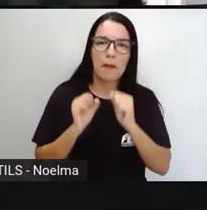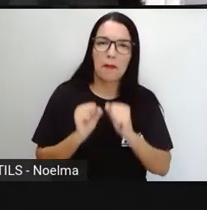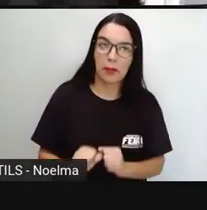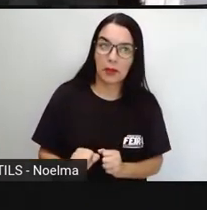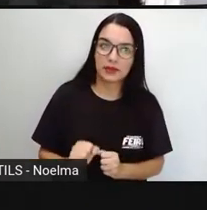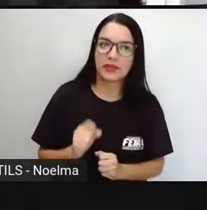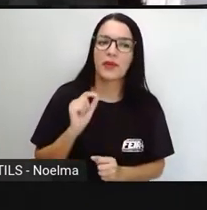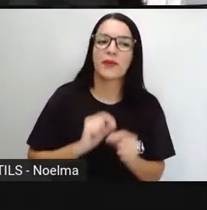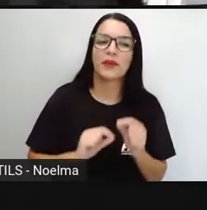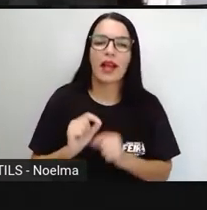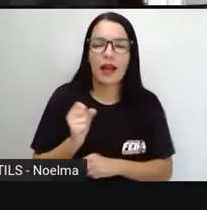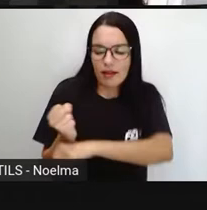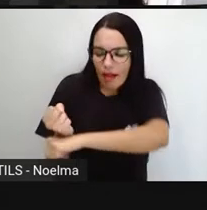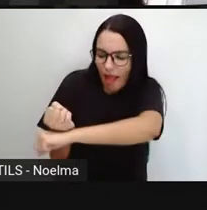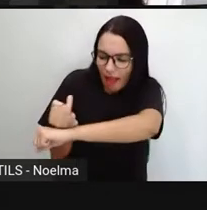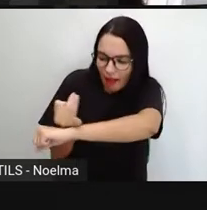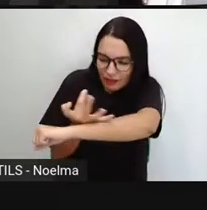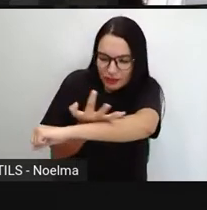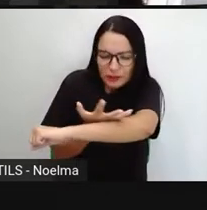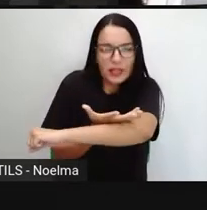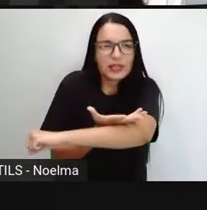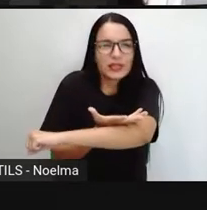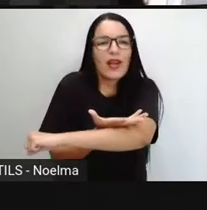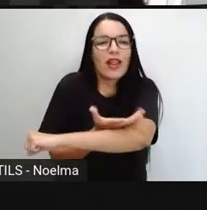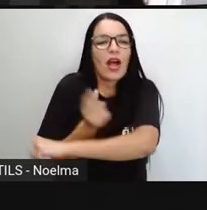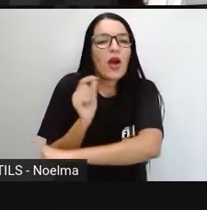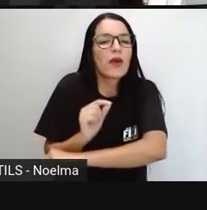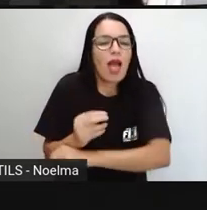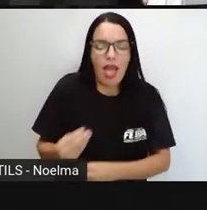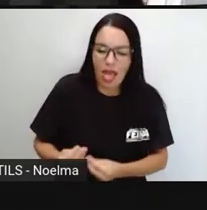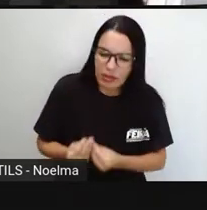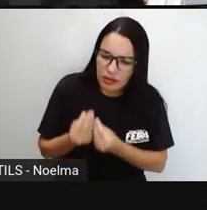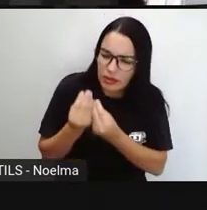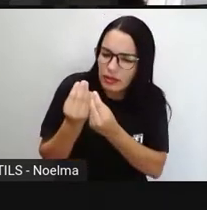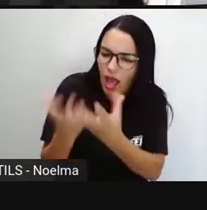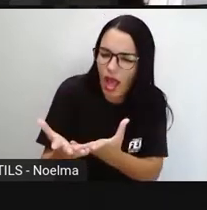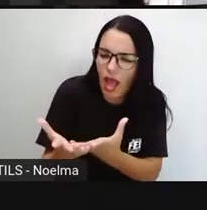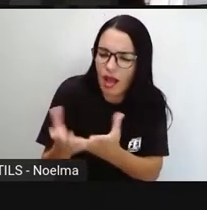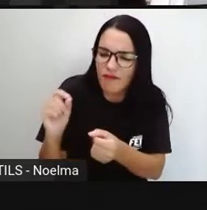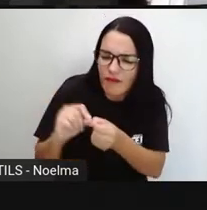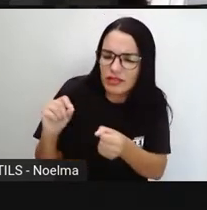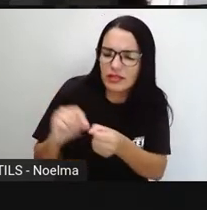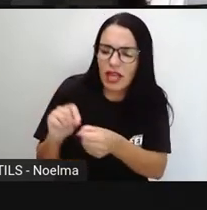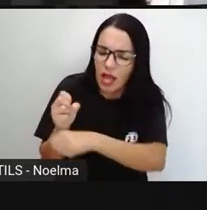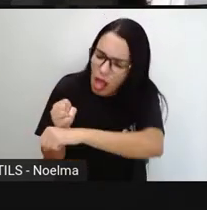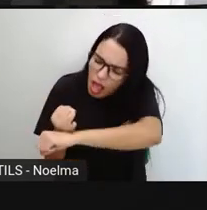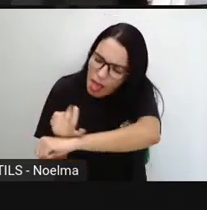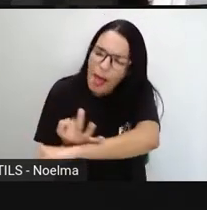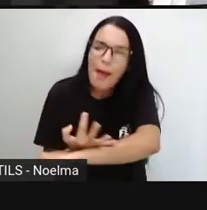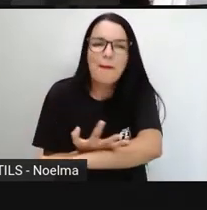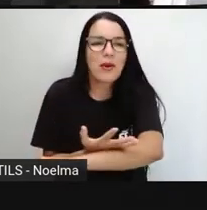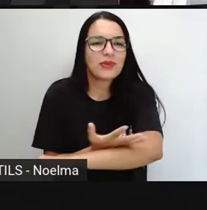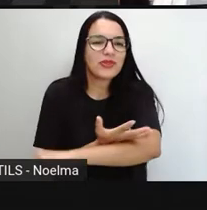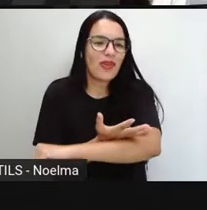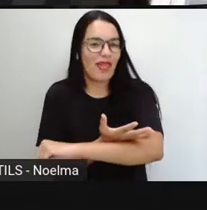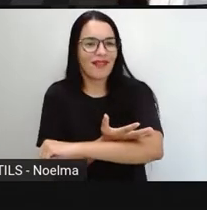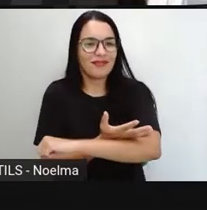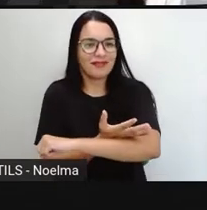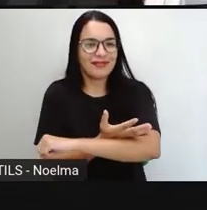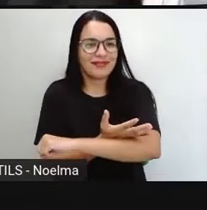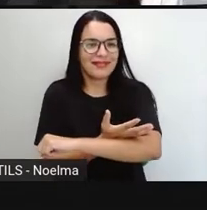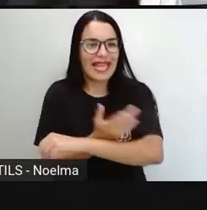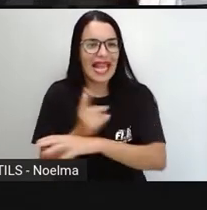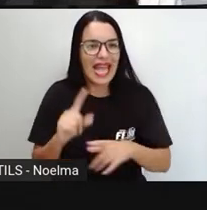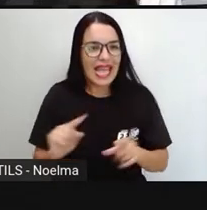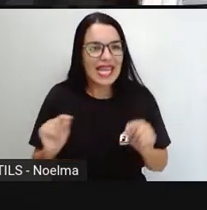definição. Emocionar é dar, causar emoção, comover. Exemplo, emocionar os